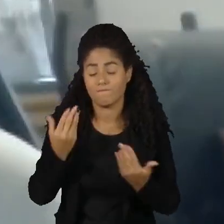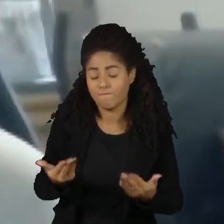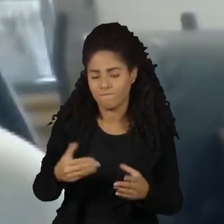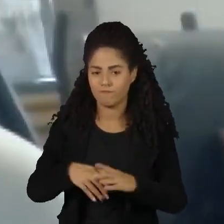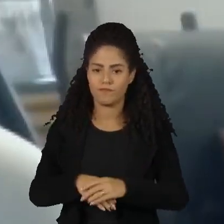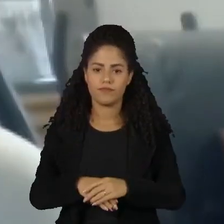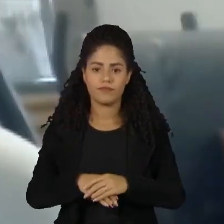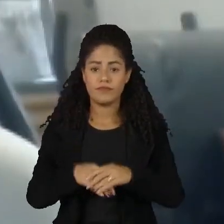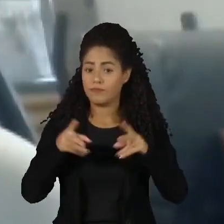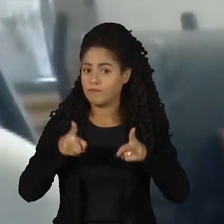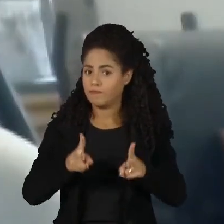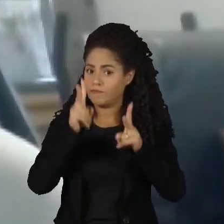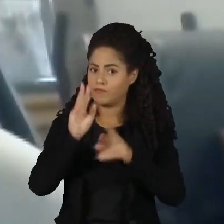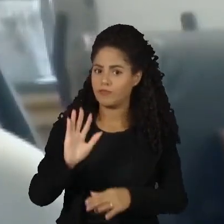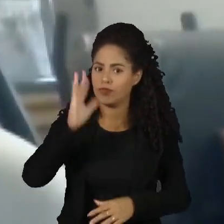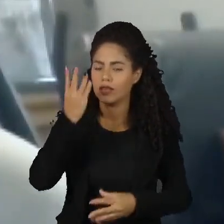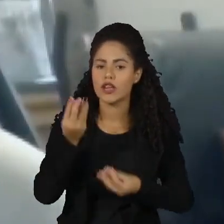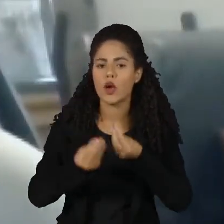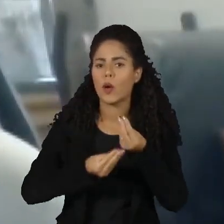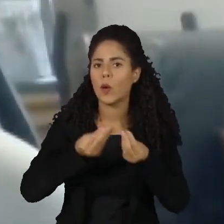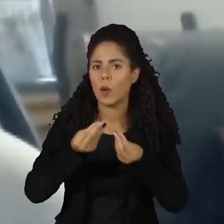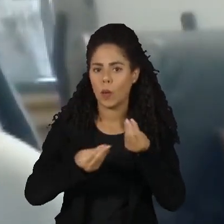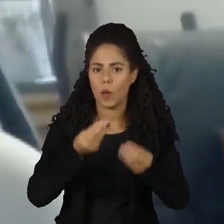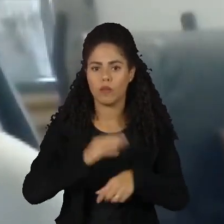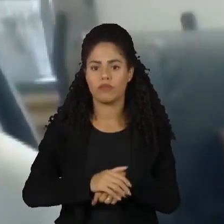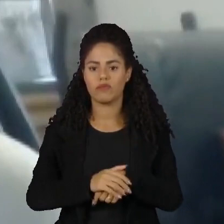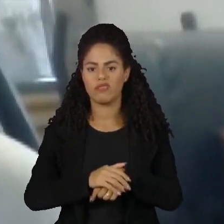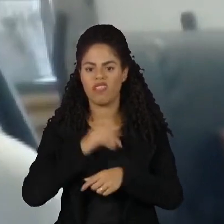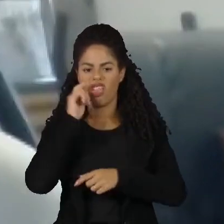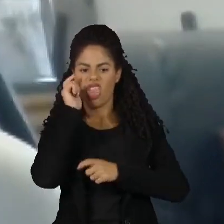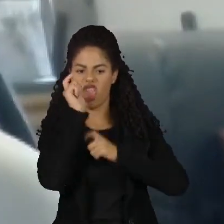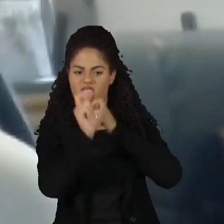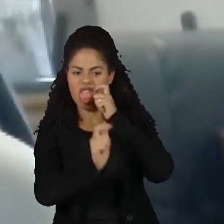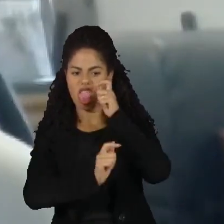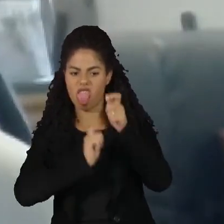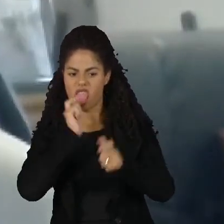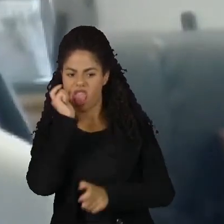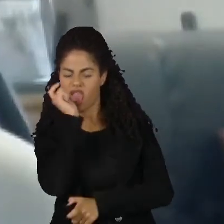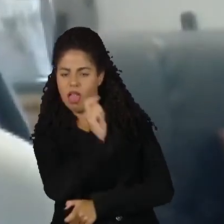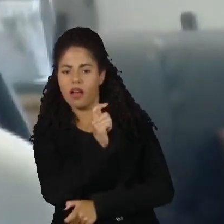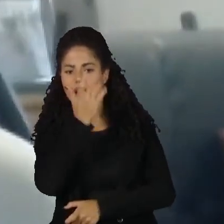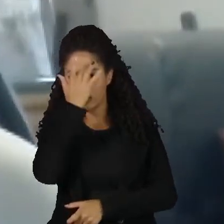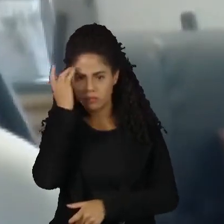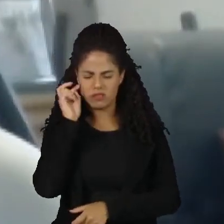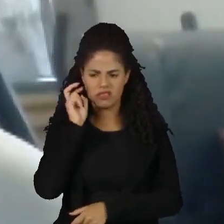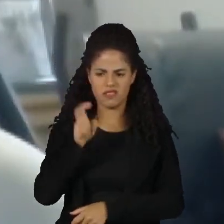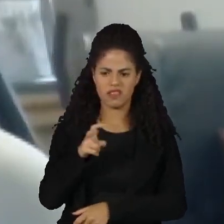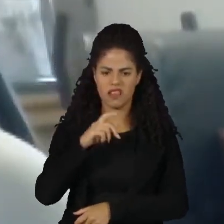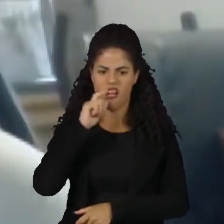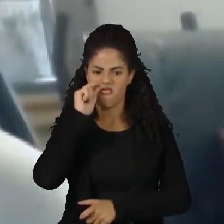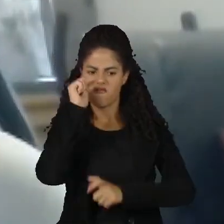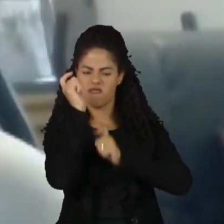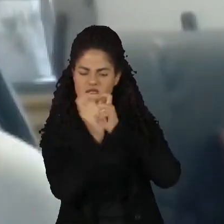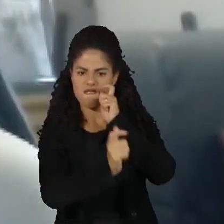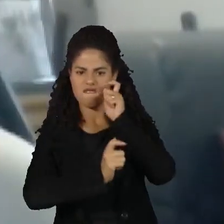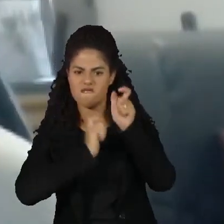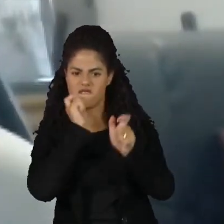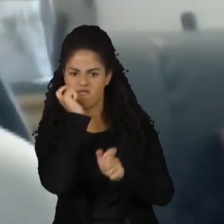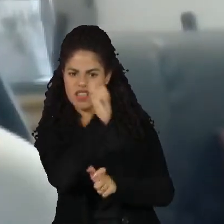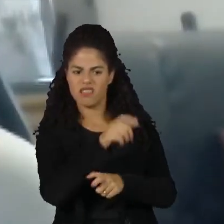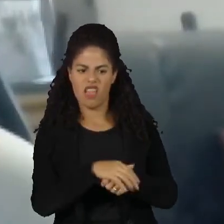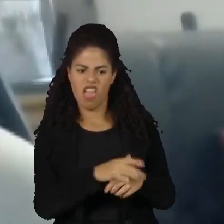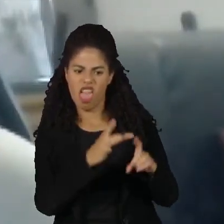comuns são xingamentos. As pessoas são alvos de fala capacitista